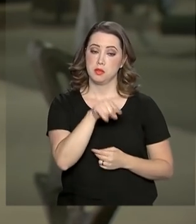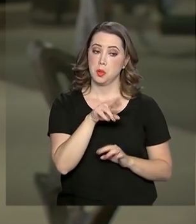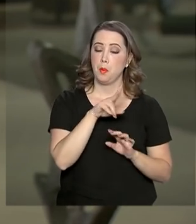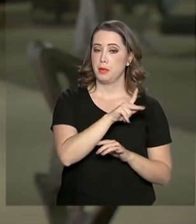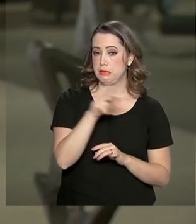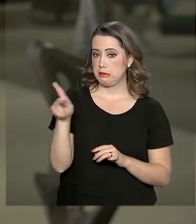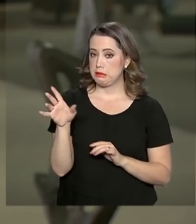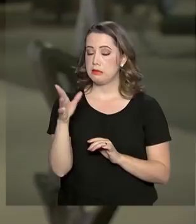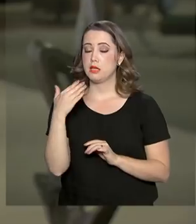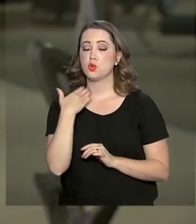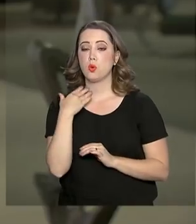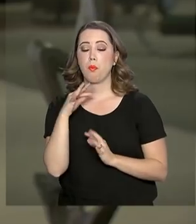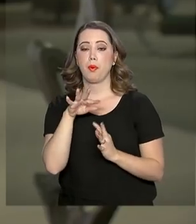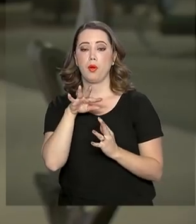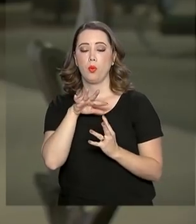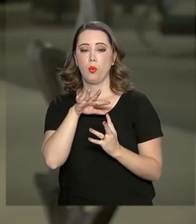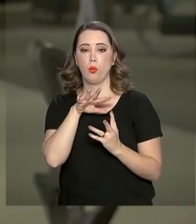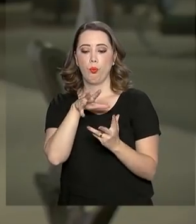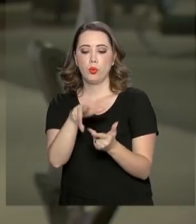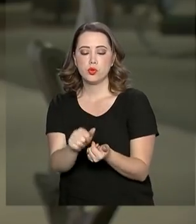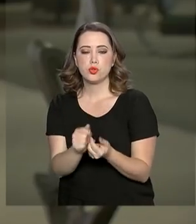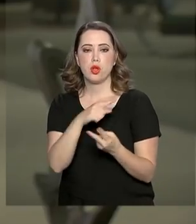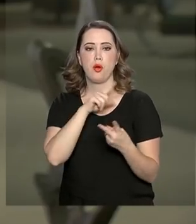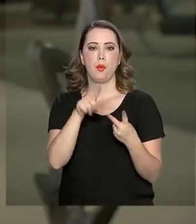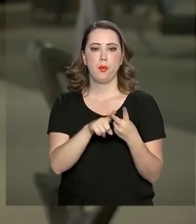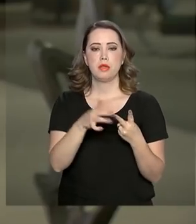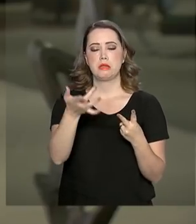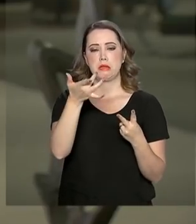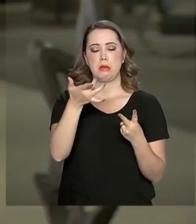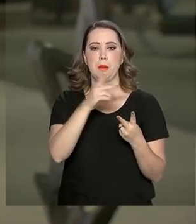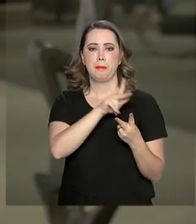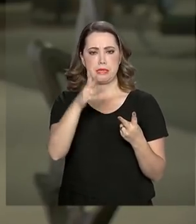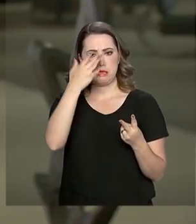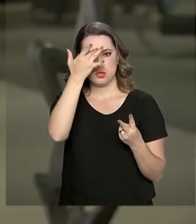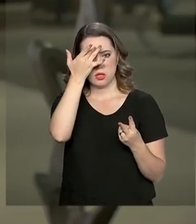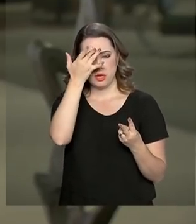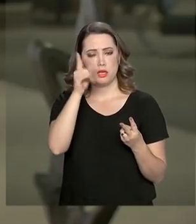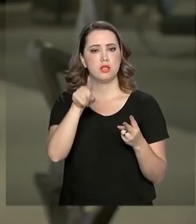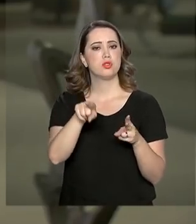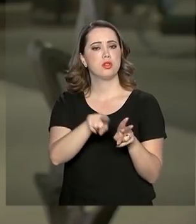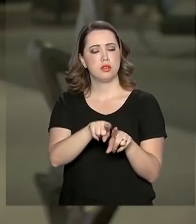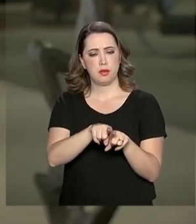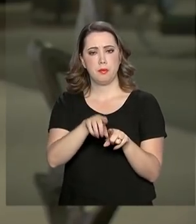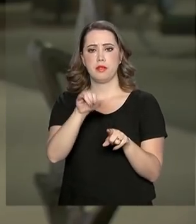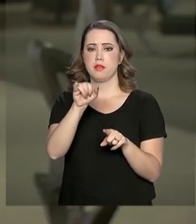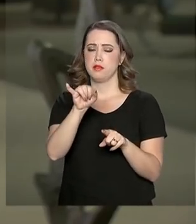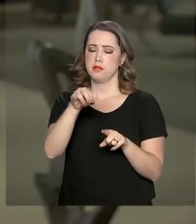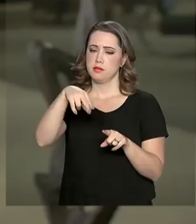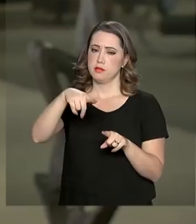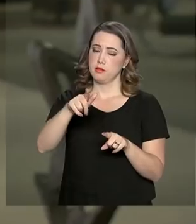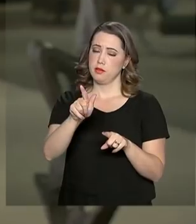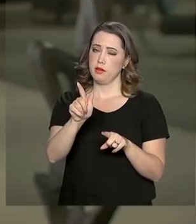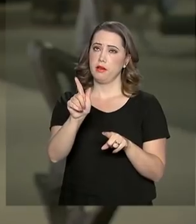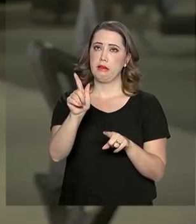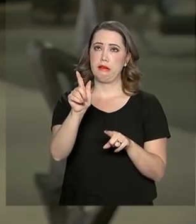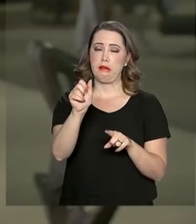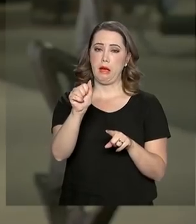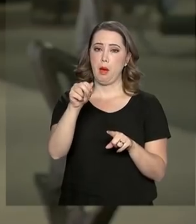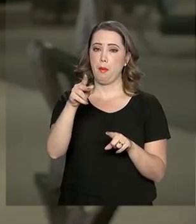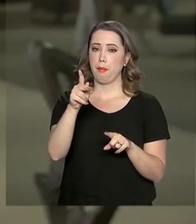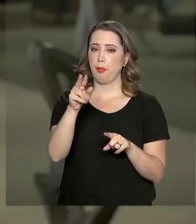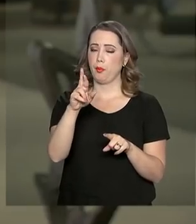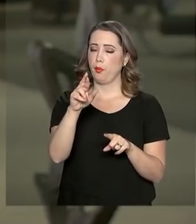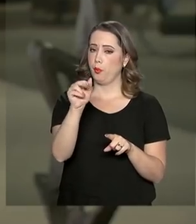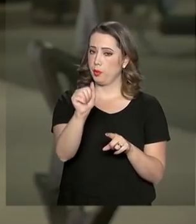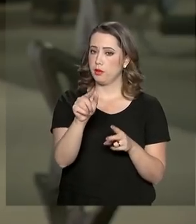o presidente da China, os primeiros ministros da Índia e de Singapura e o príncipe herdeiro da Arábia Saudita. Entre